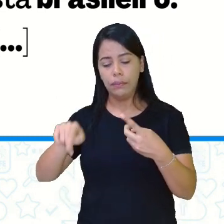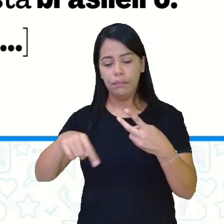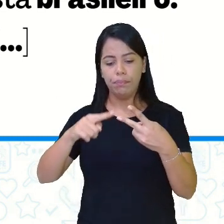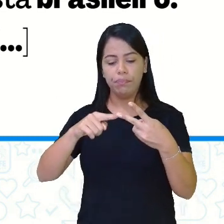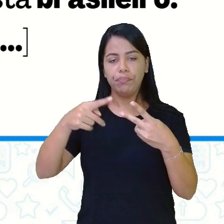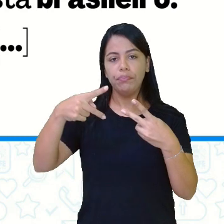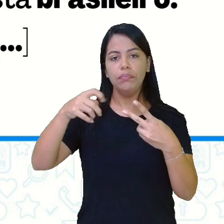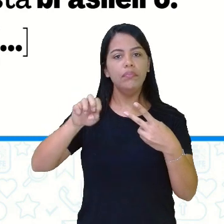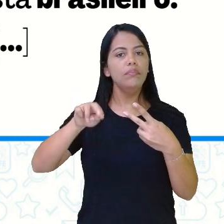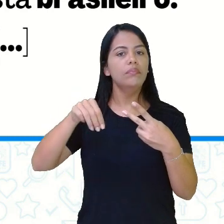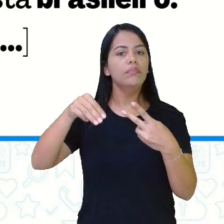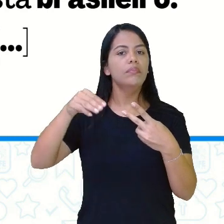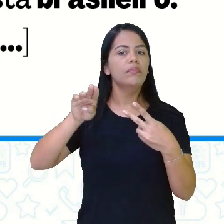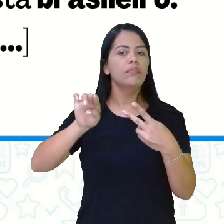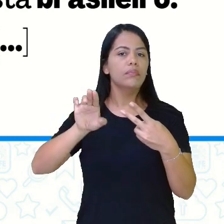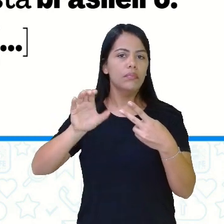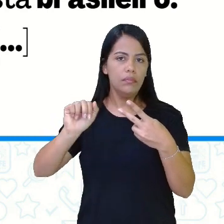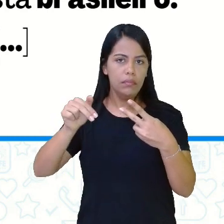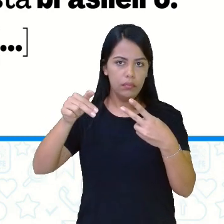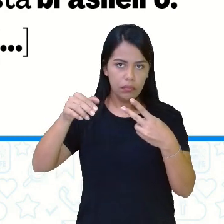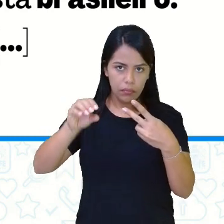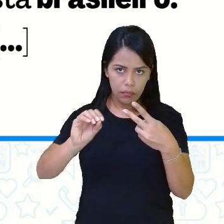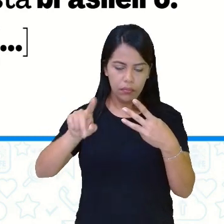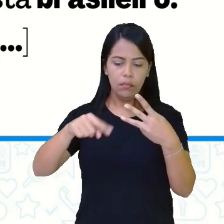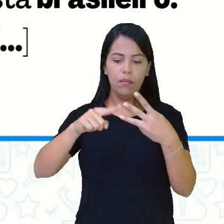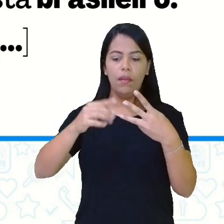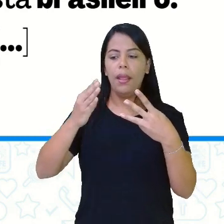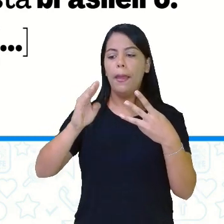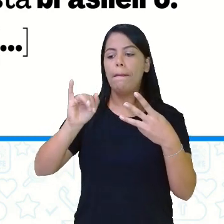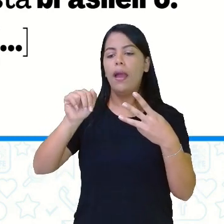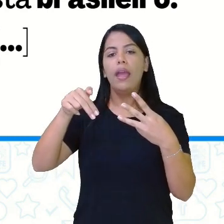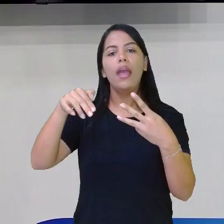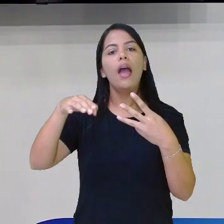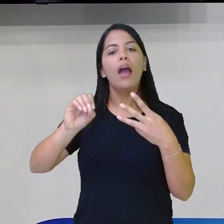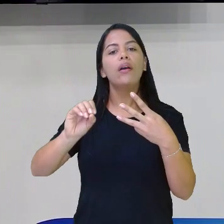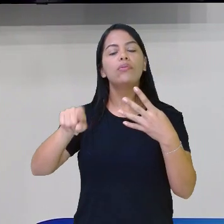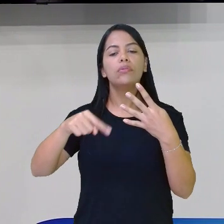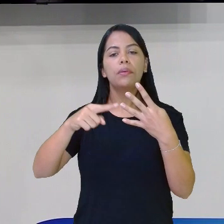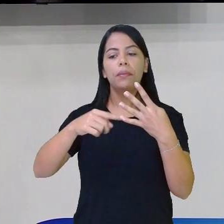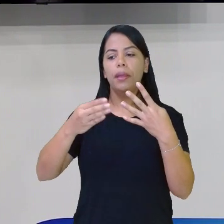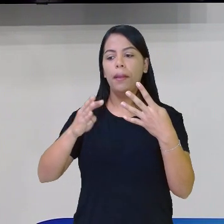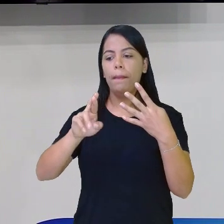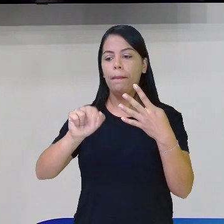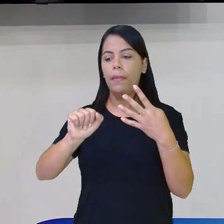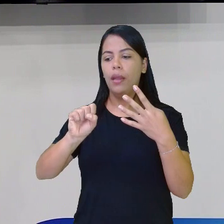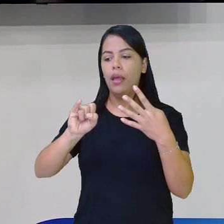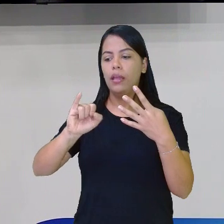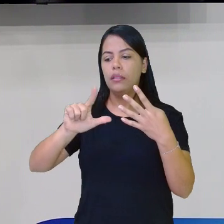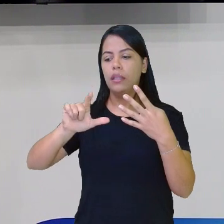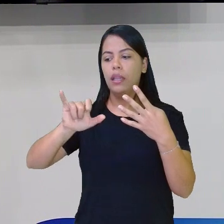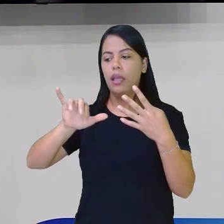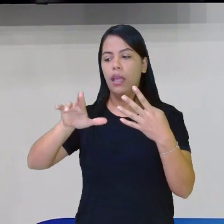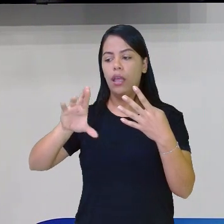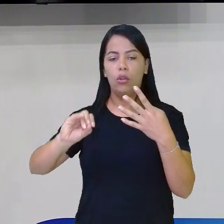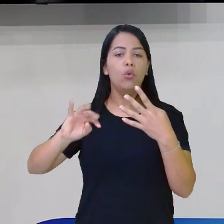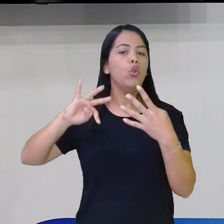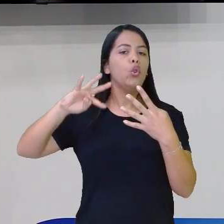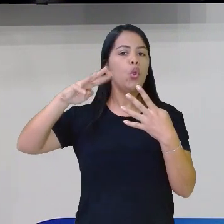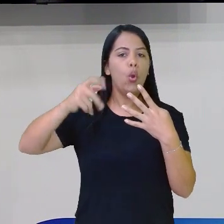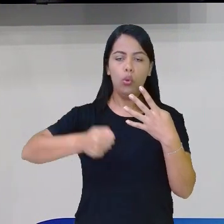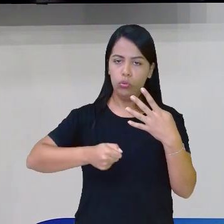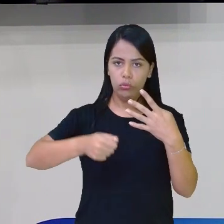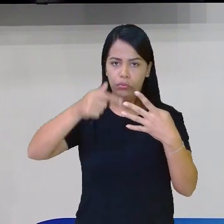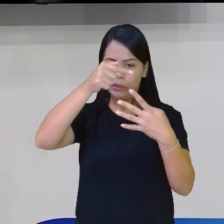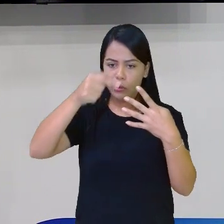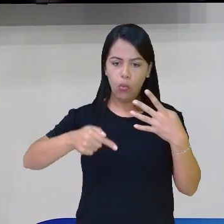e brasileiro. Todos adjetivos pátrios. Não esqueça, quando você tiver numa